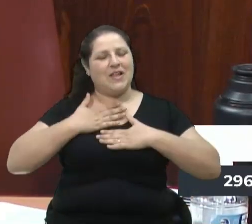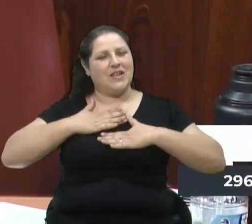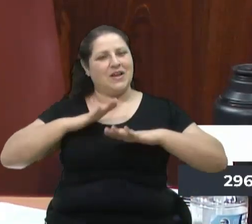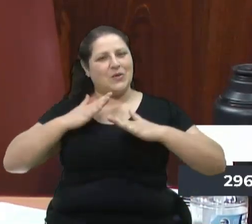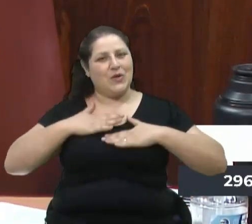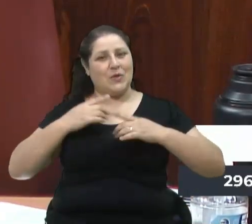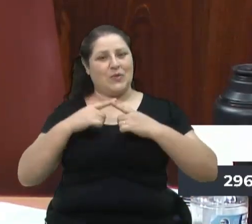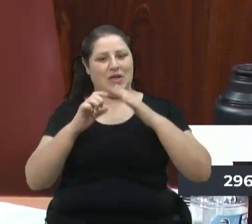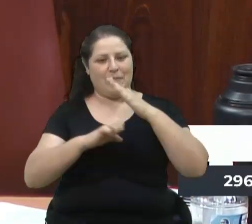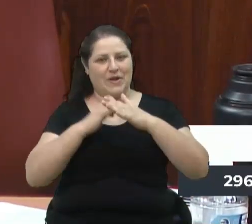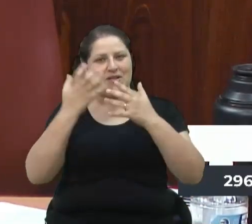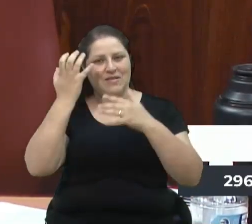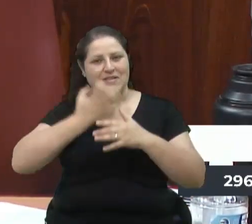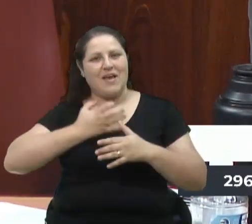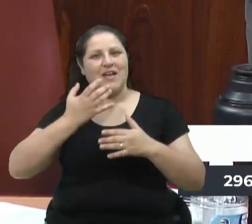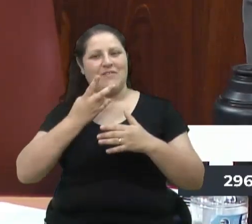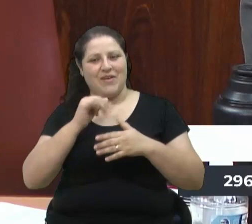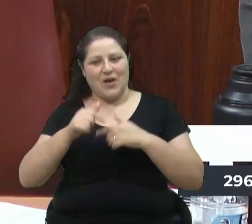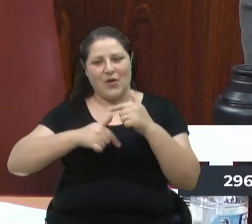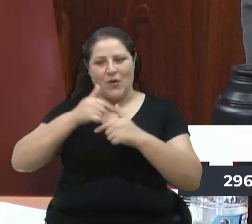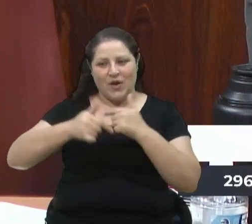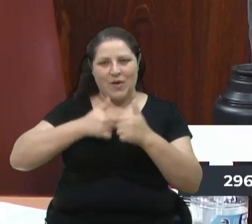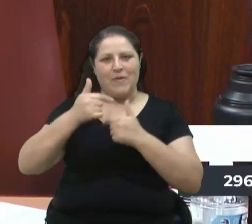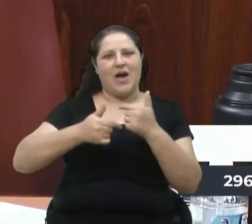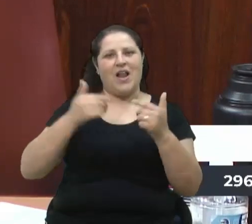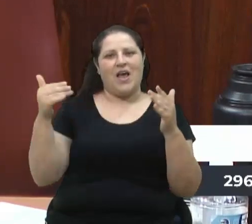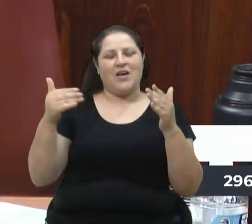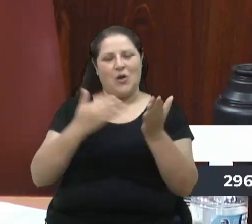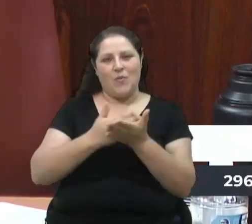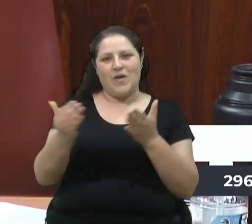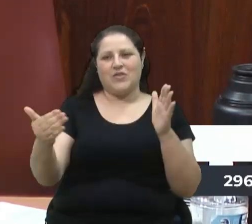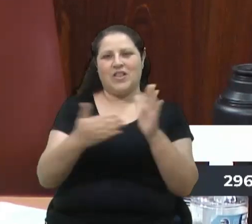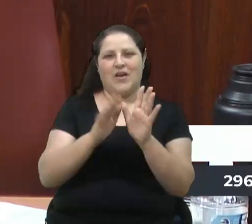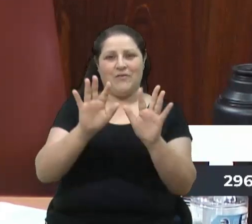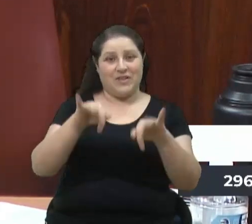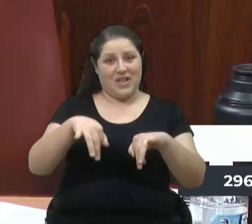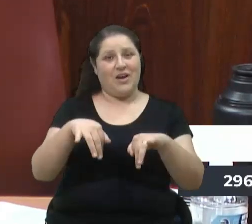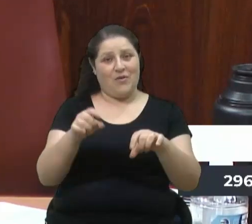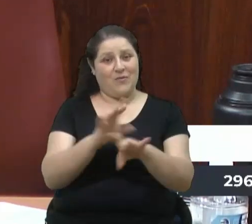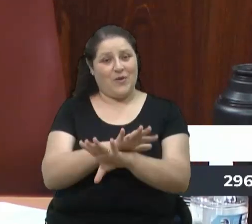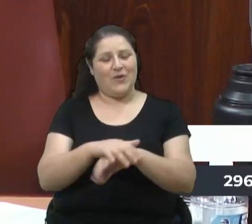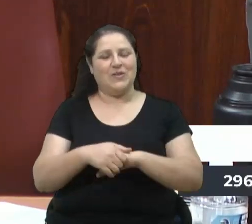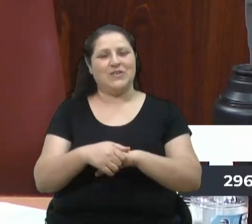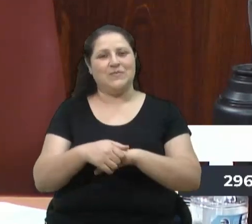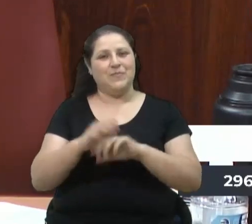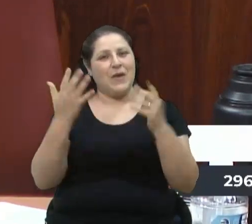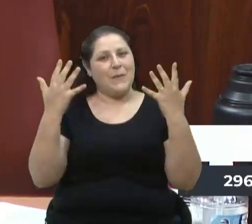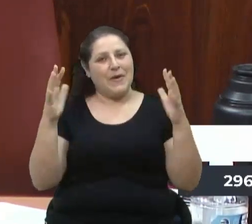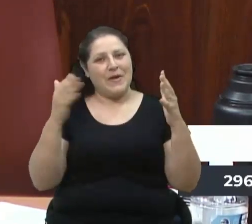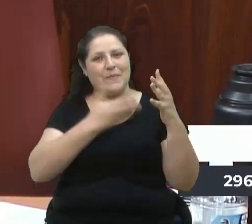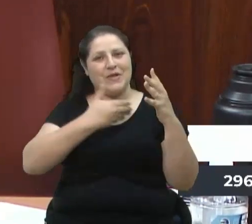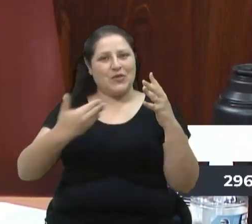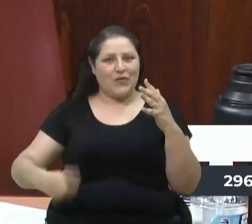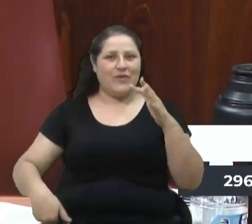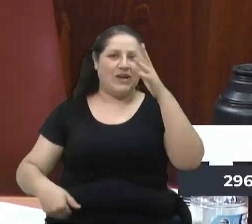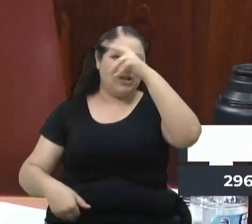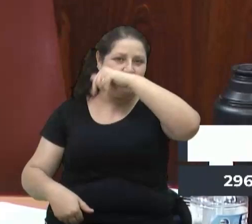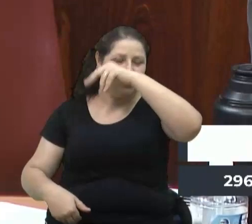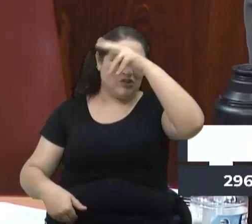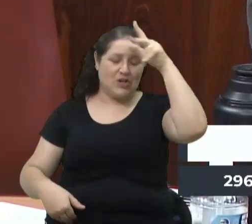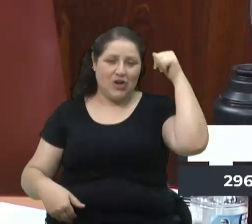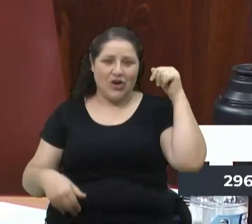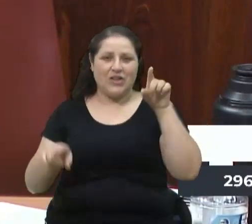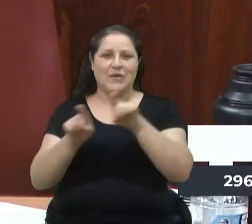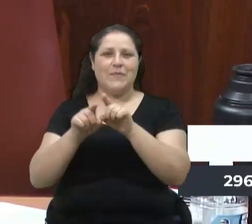uma empresa séria, que vai iniciar e que vai concluir. Então, parabéns ao governo Adiló, parabéns ao governo